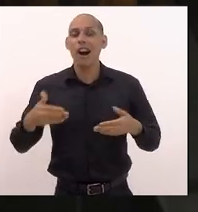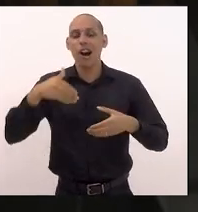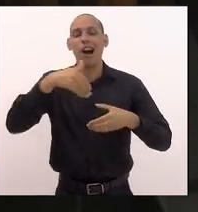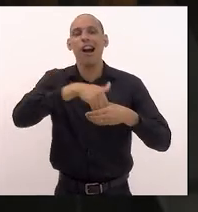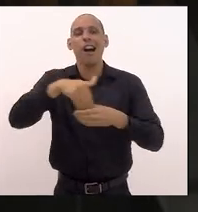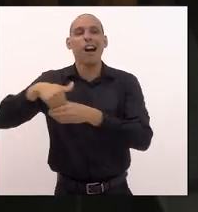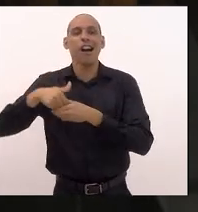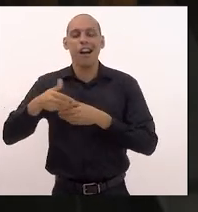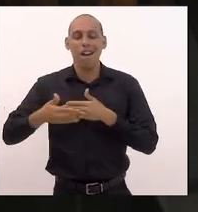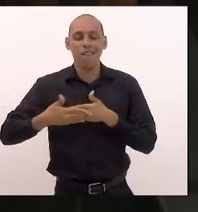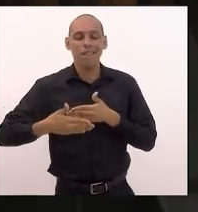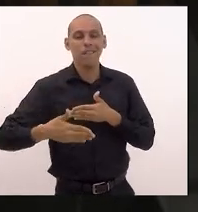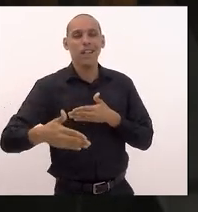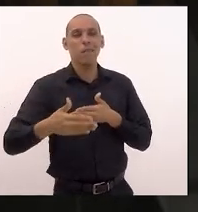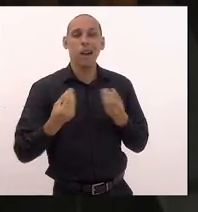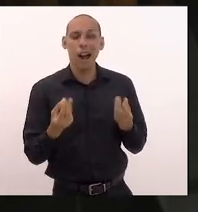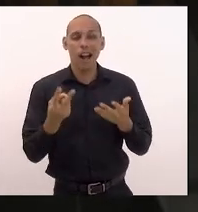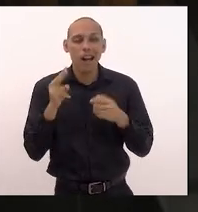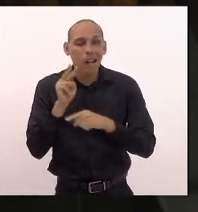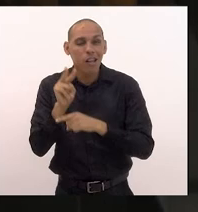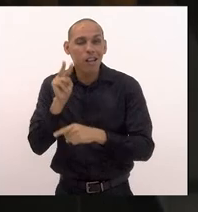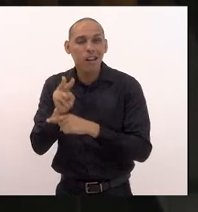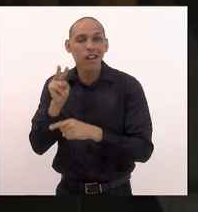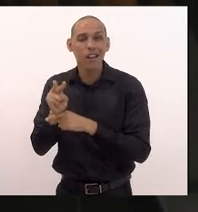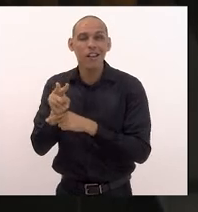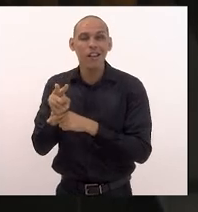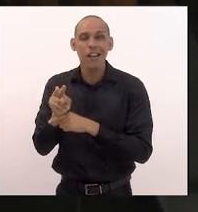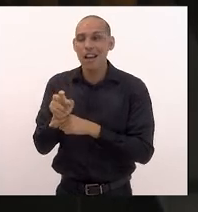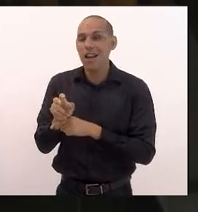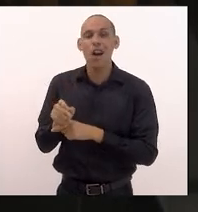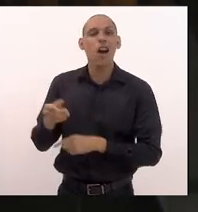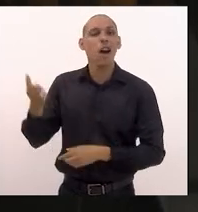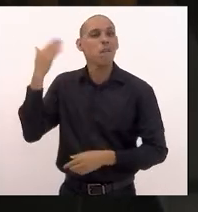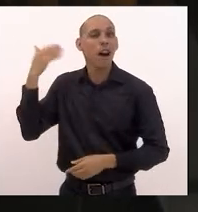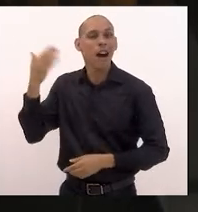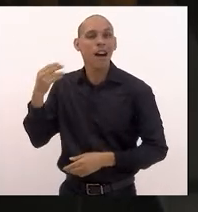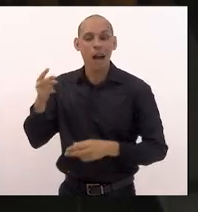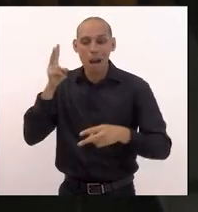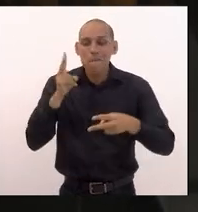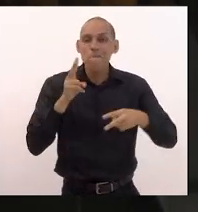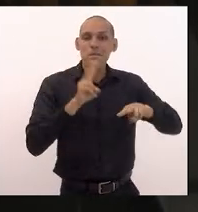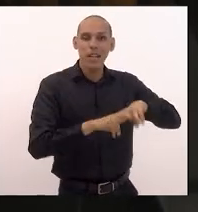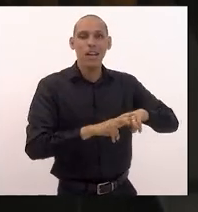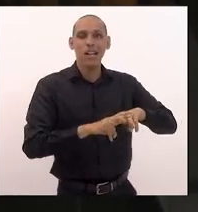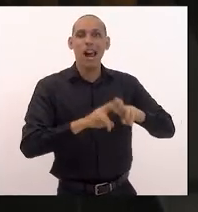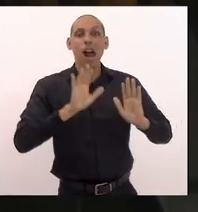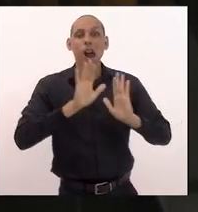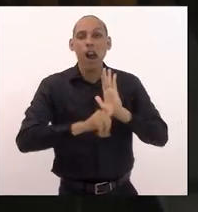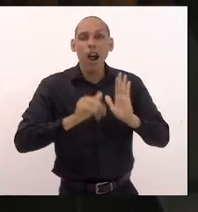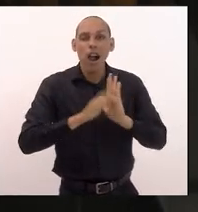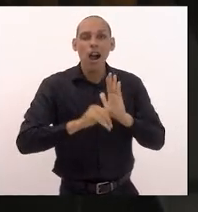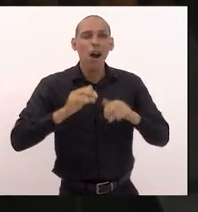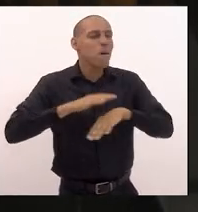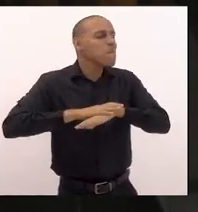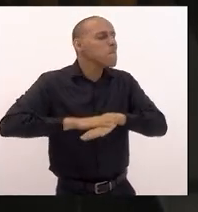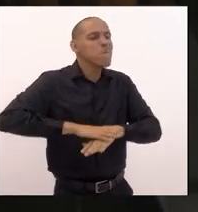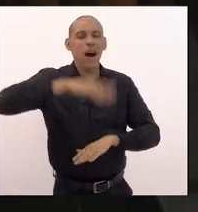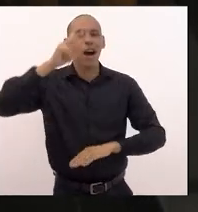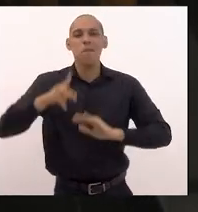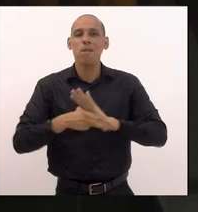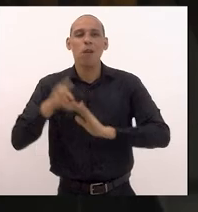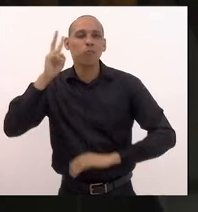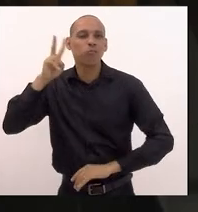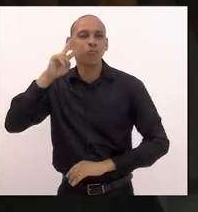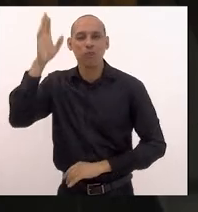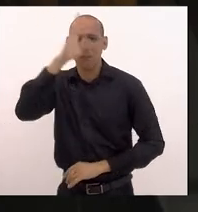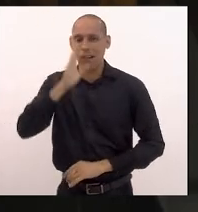para defender o ex-presidiário o maior ladrão da história do Brasil em que os seus